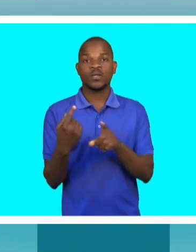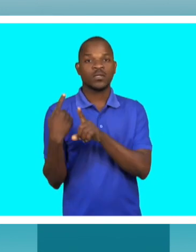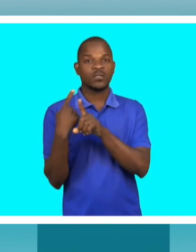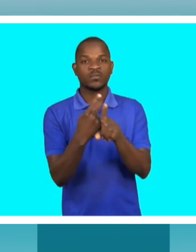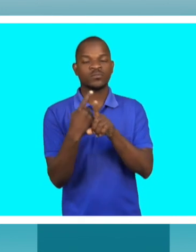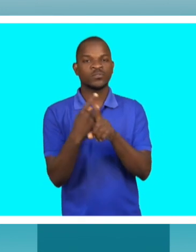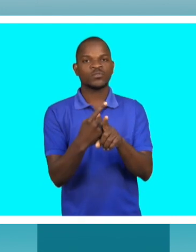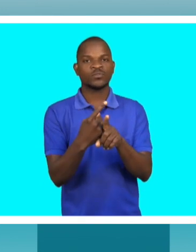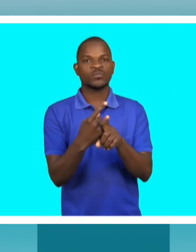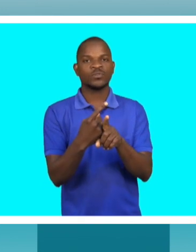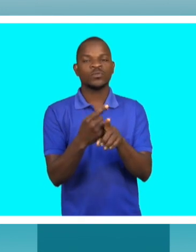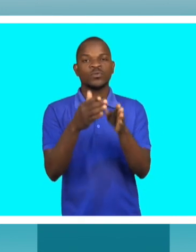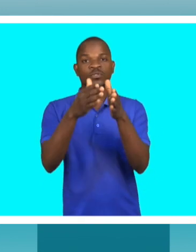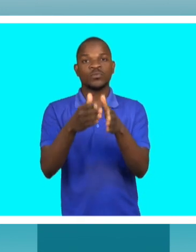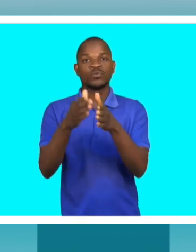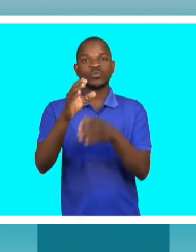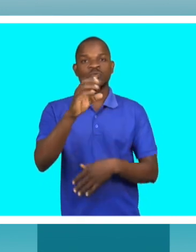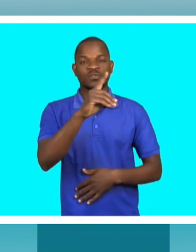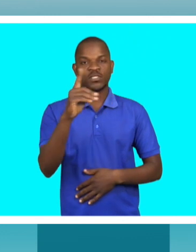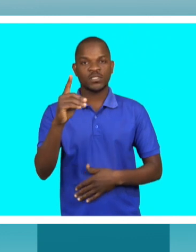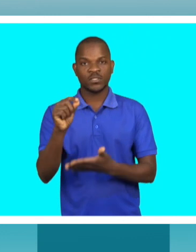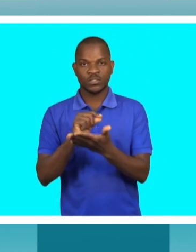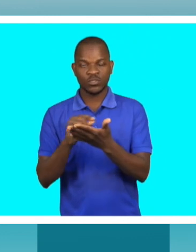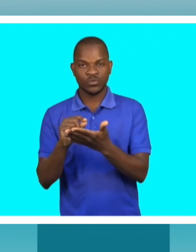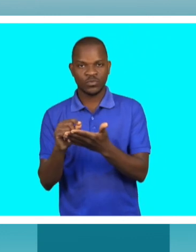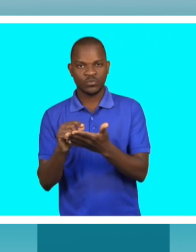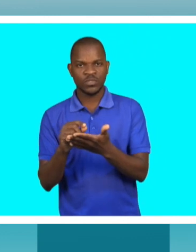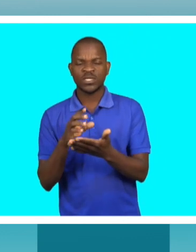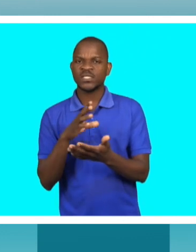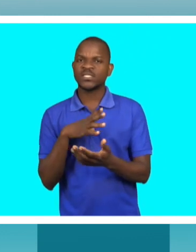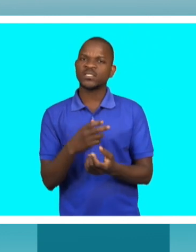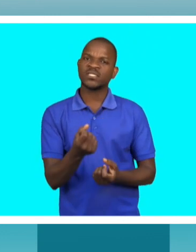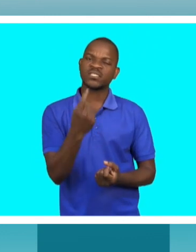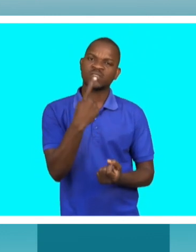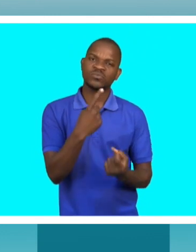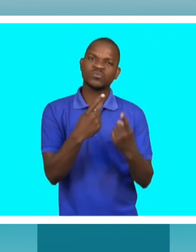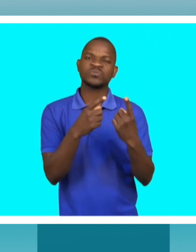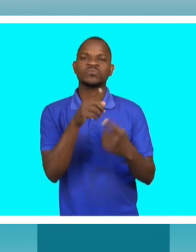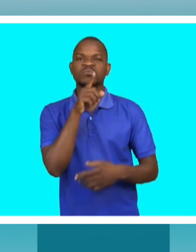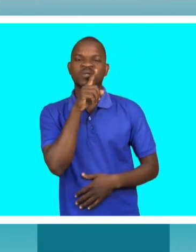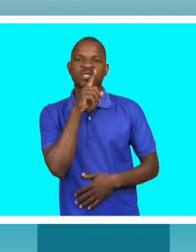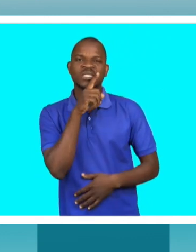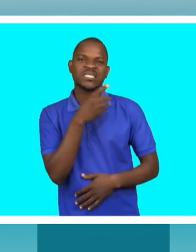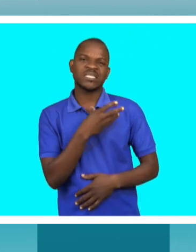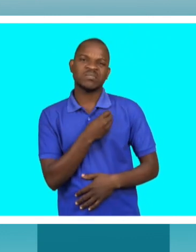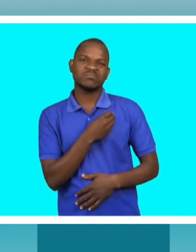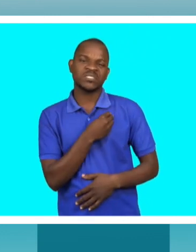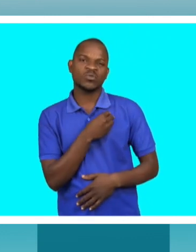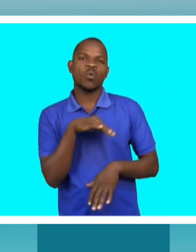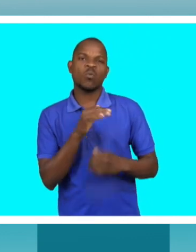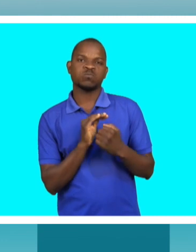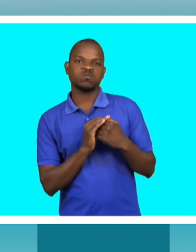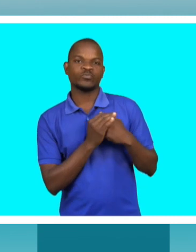a participação de atletas portadores de deficiência nas escolas. Alguns pais também retrai-se um bocado mais por